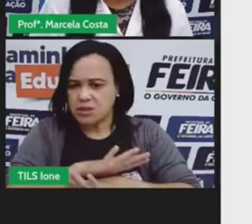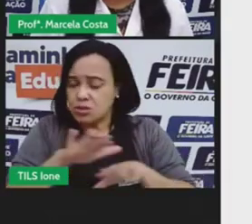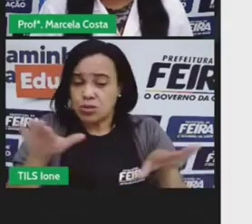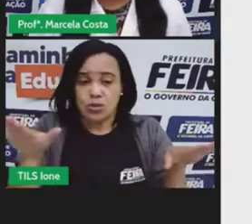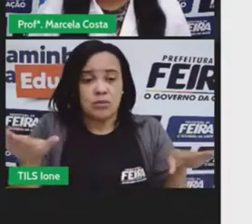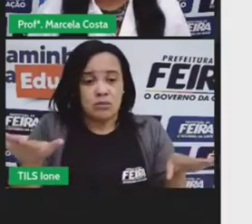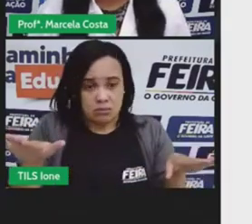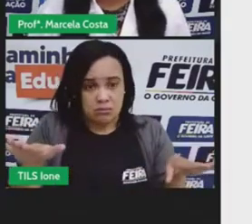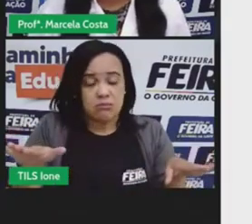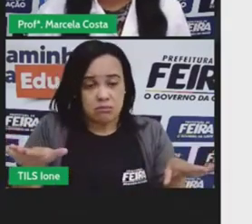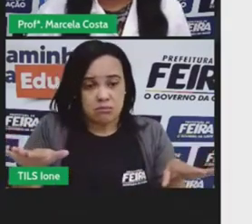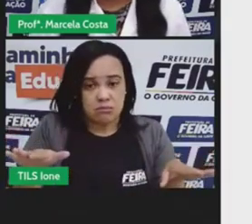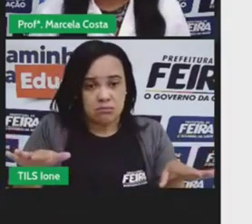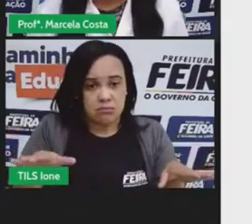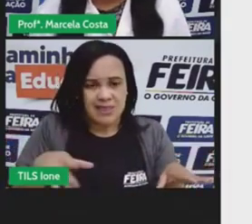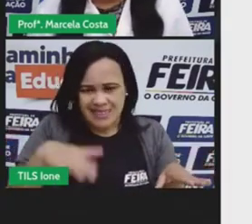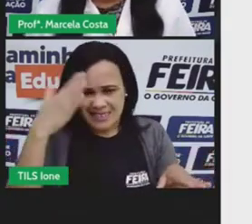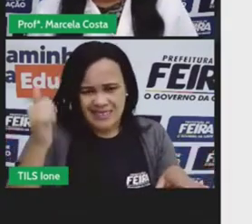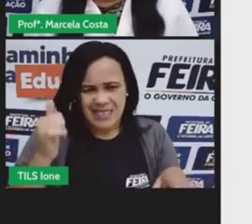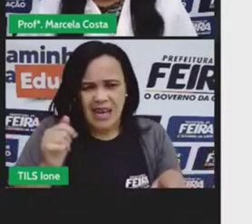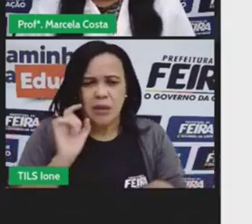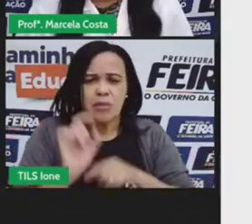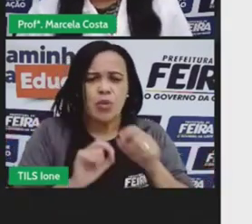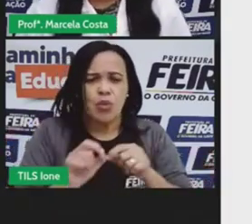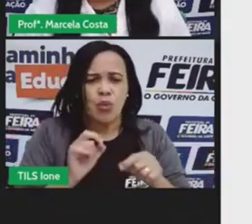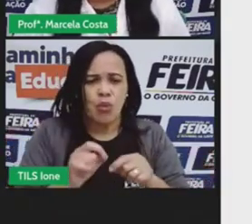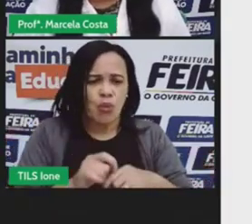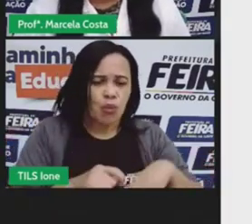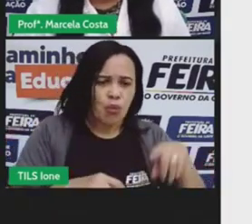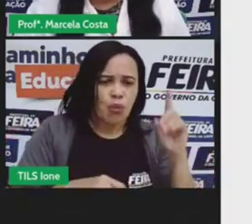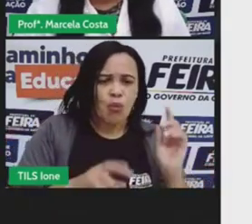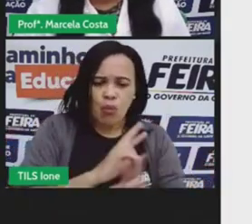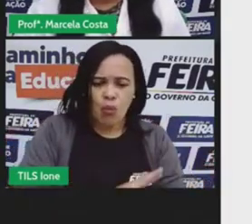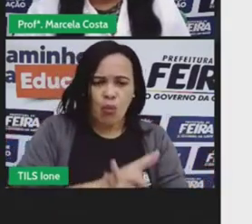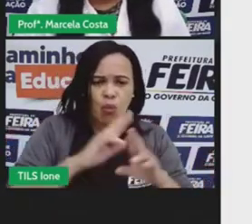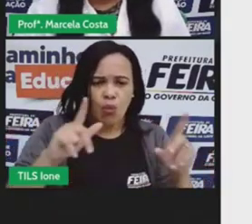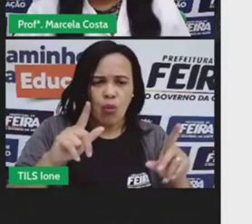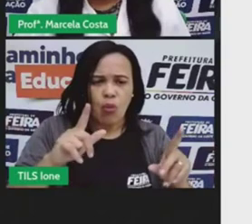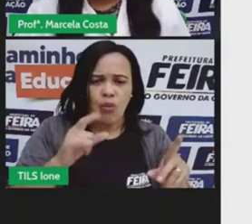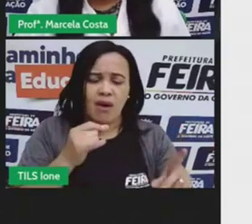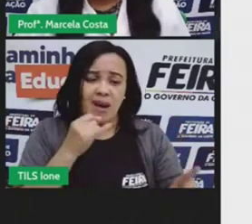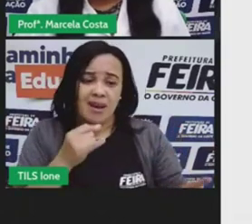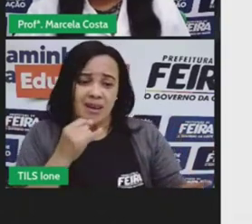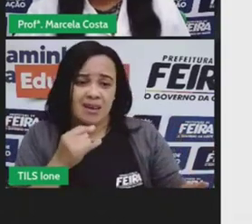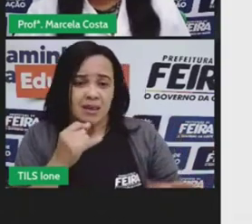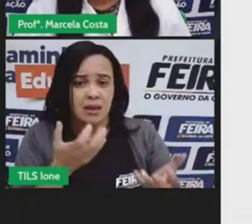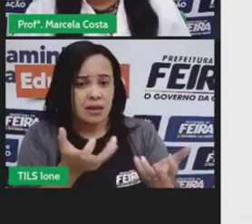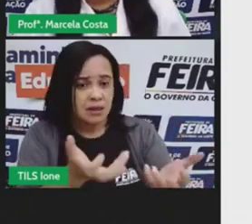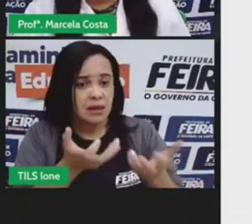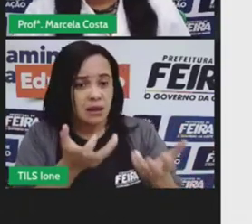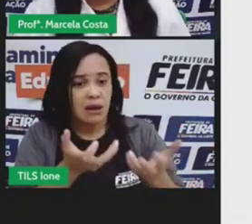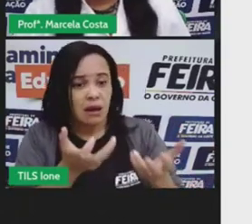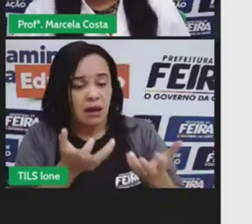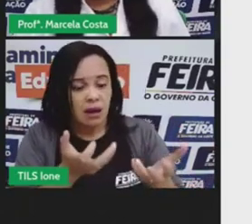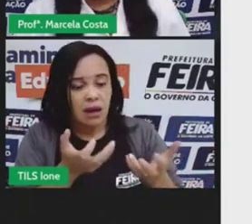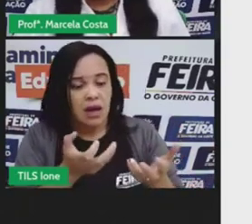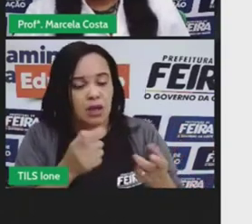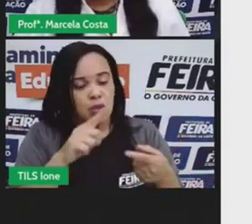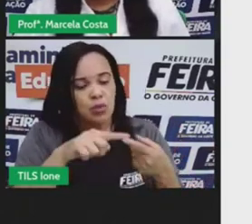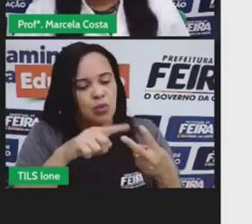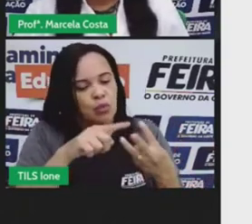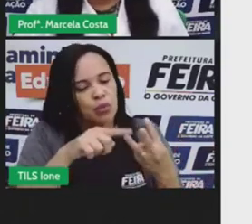Você sabe diferenciar as coisas que você quer do que você